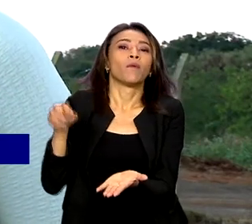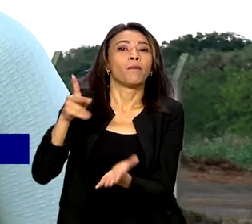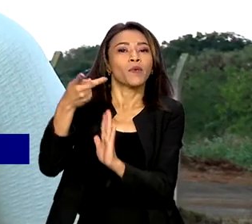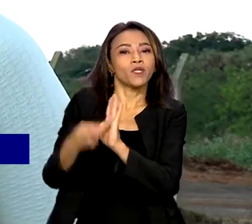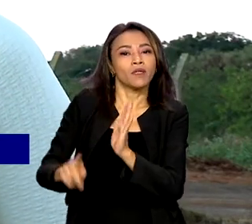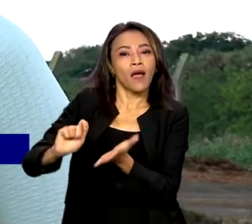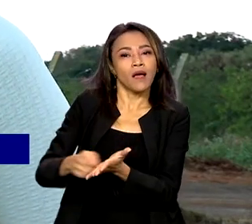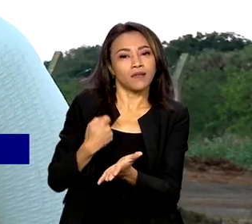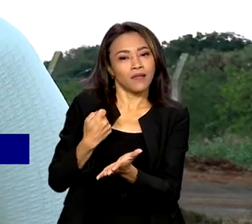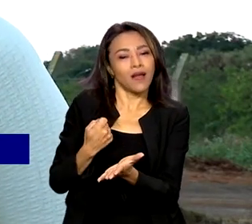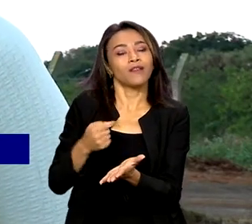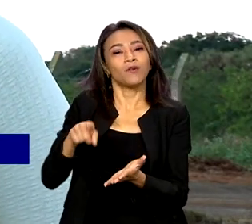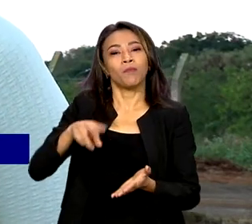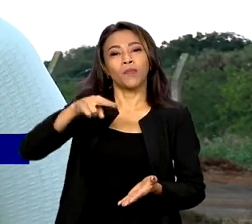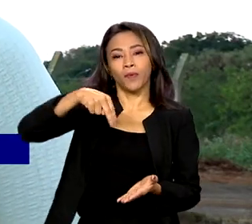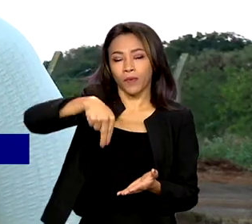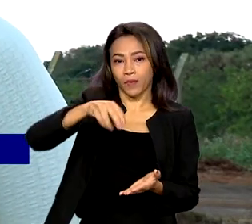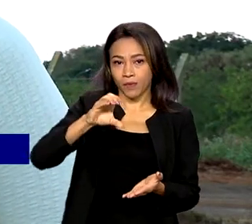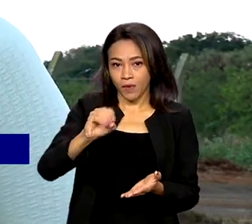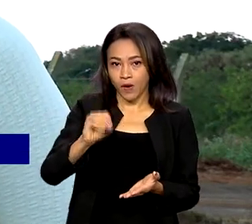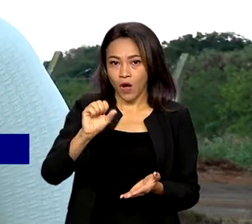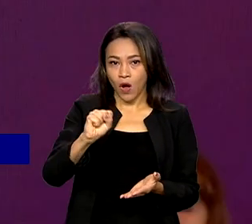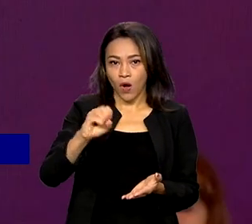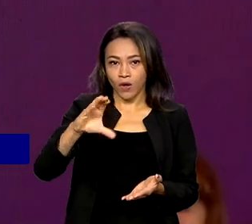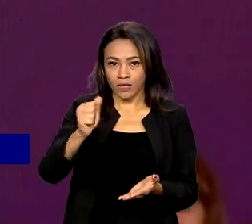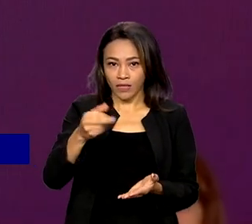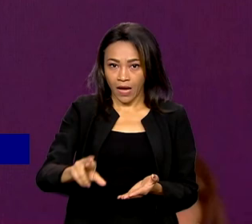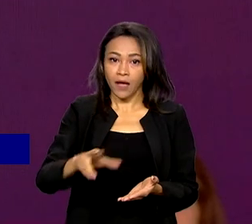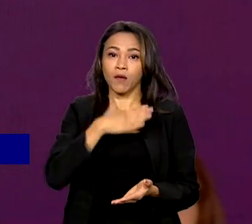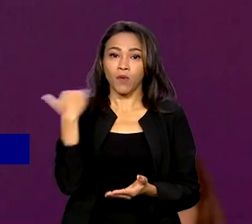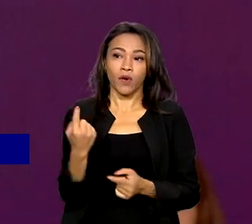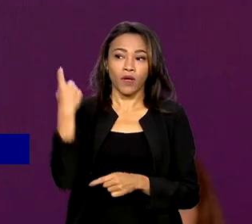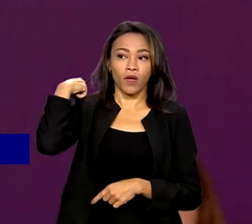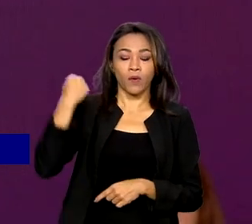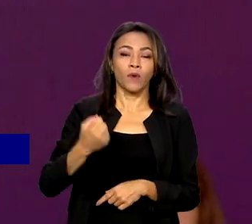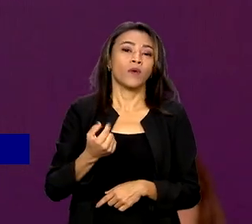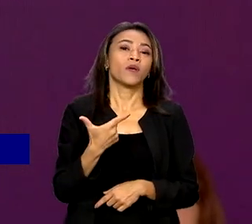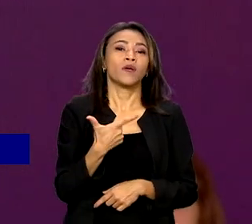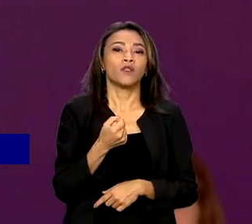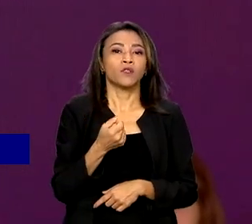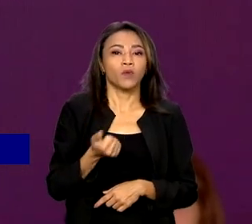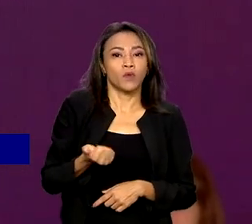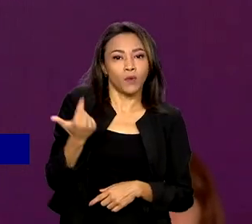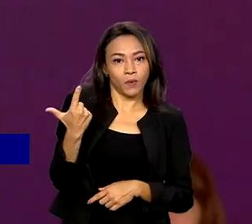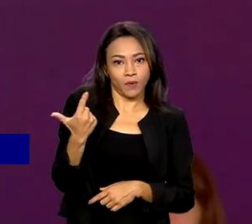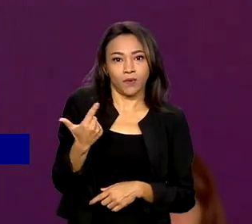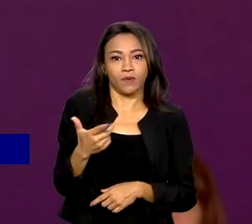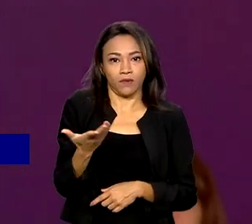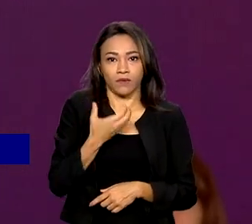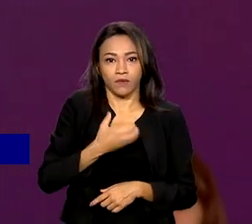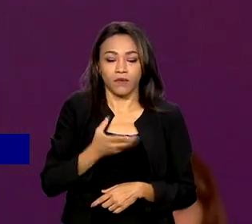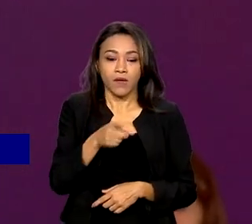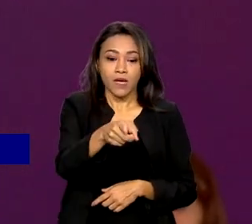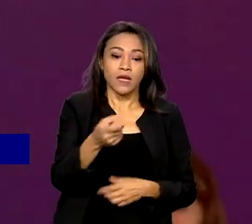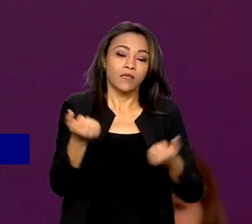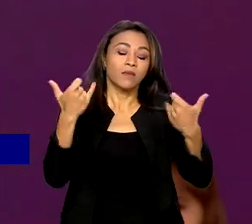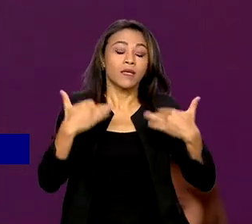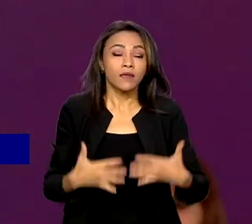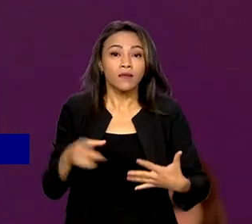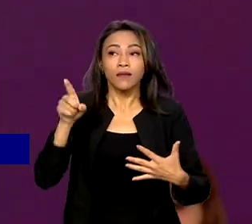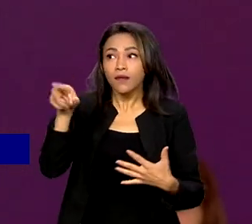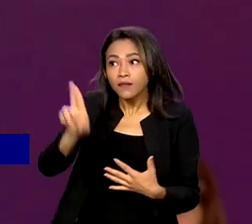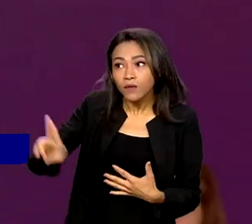Niemeyer, falecido em dezembro de 2012. O que se espera da UNILA é o apoio ao desenvolvimento social da região,